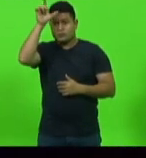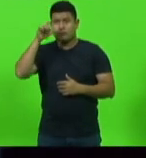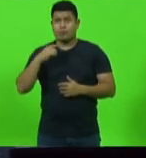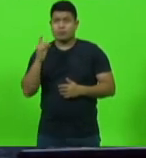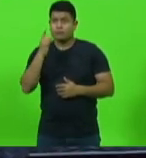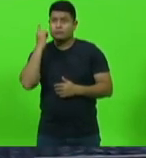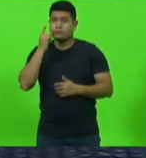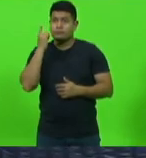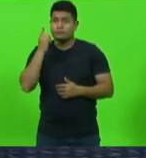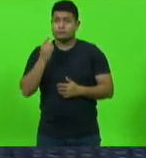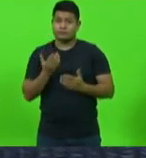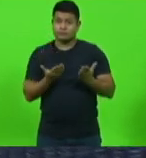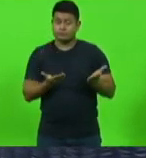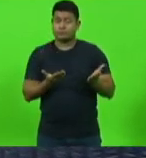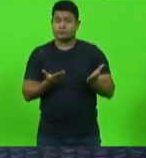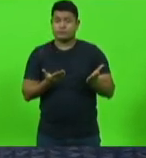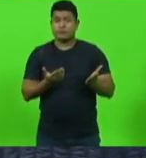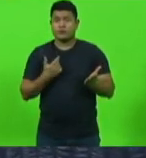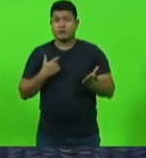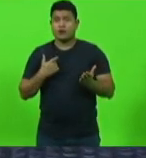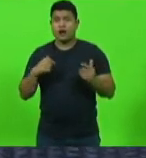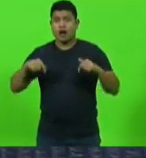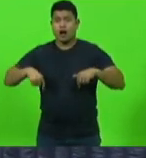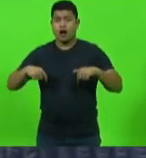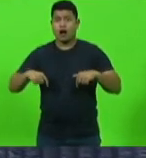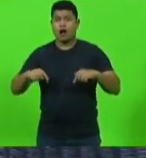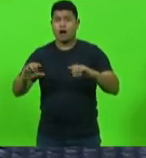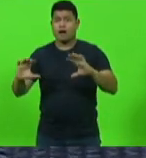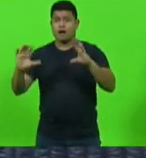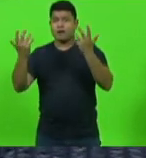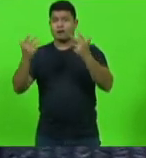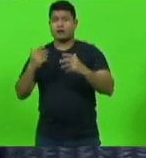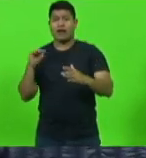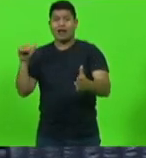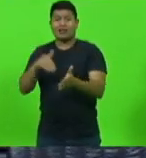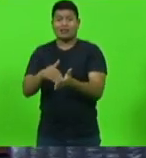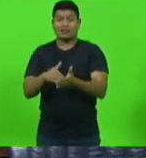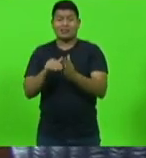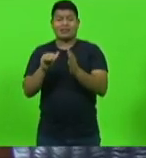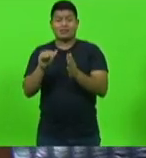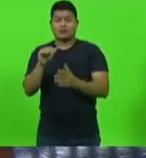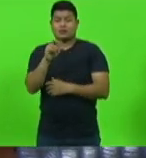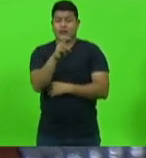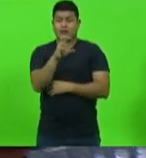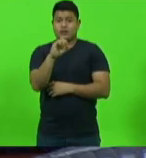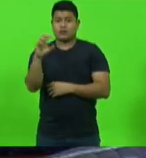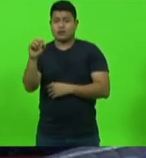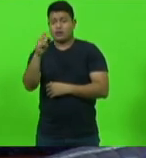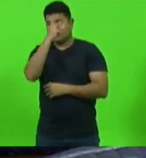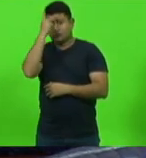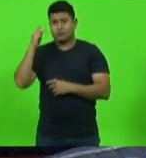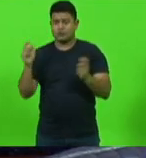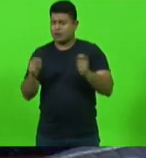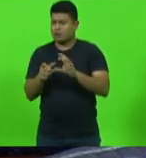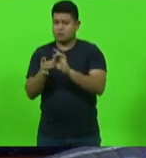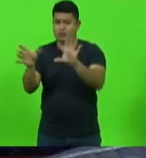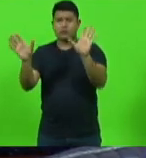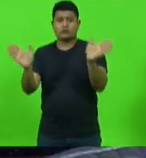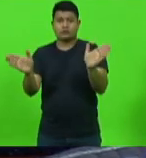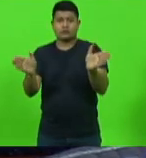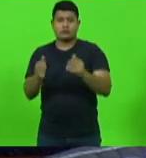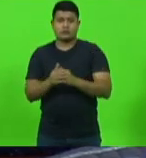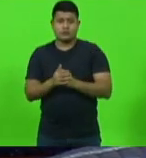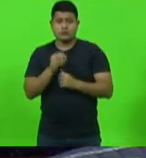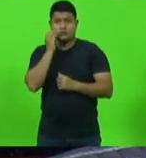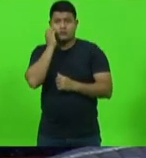Lima. Os eventos de até 500 pessoas estão liberadas em Santa Catarina. Hoje